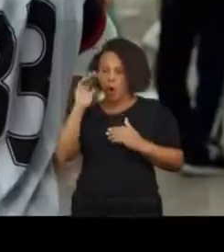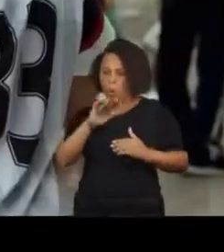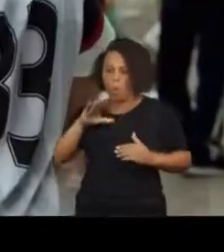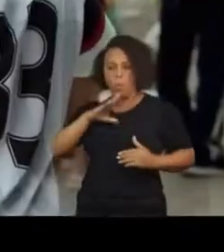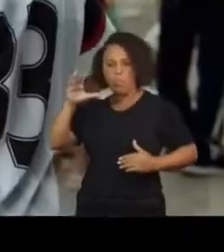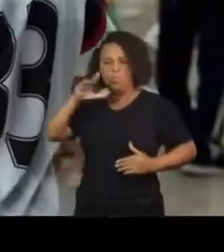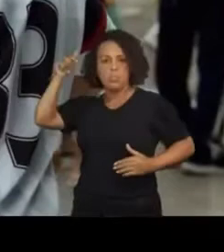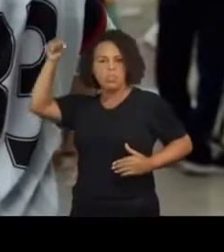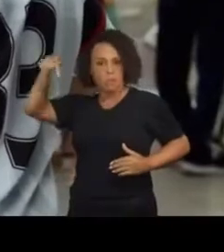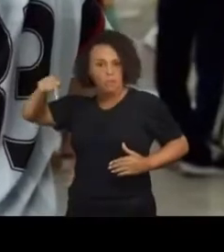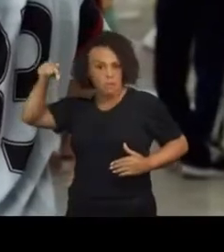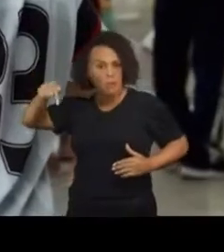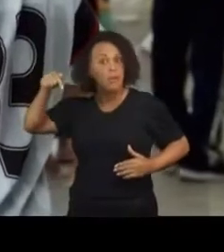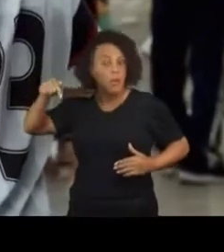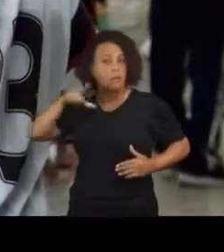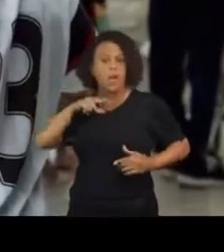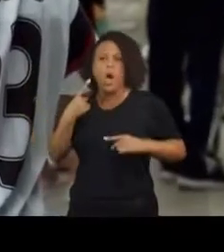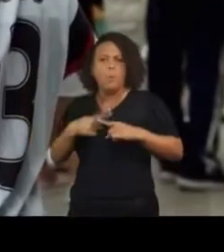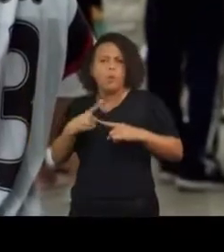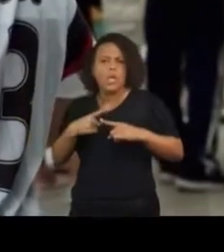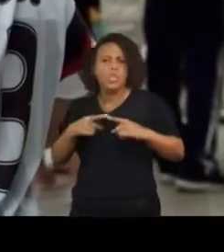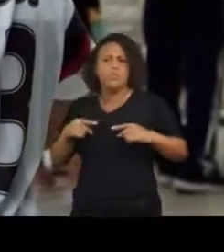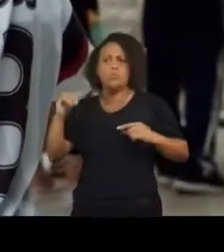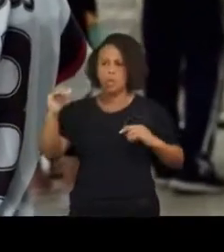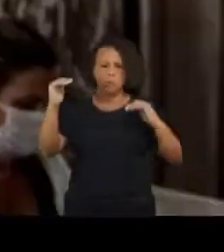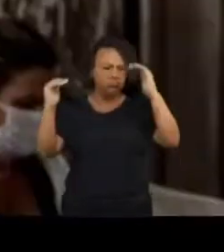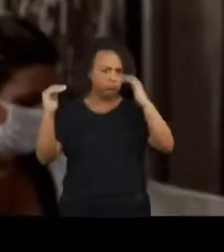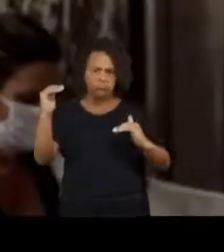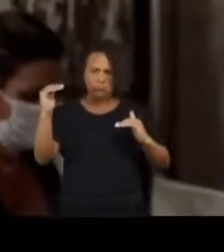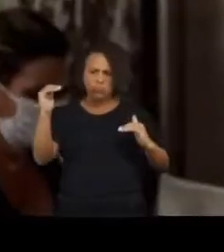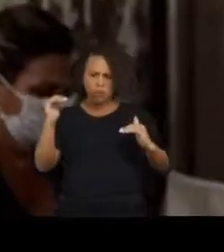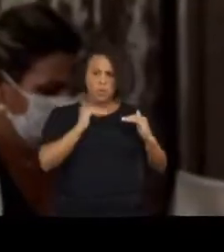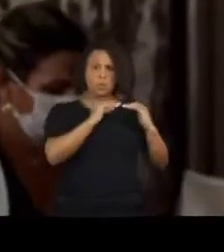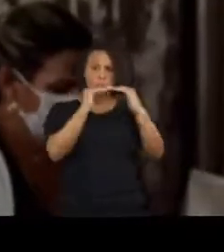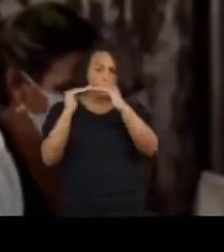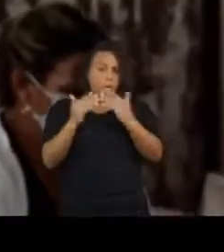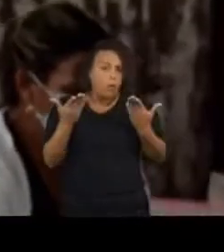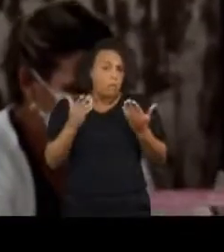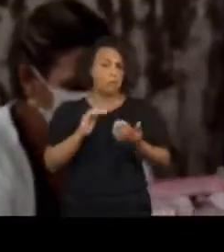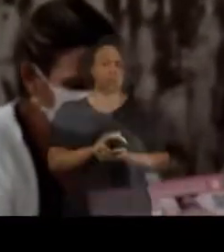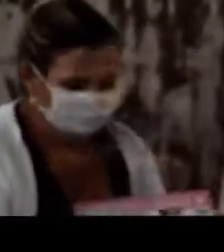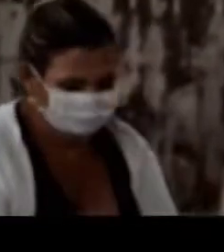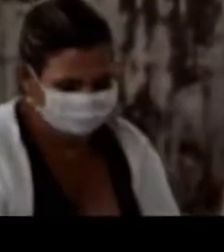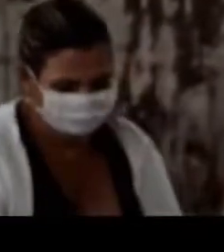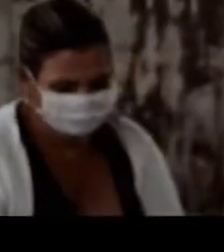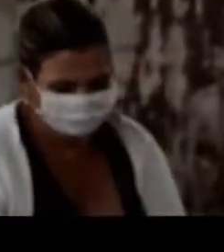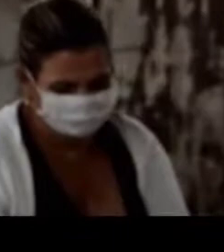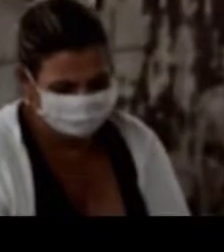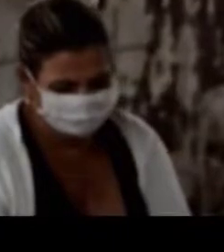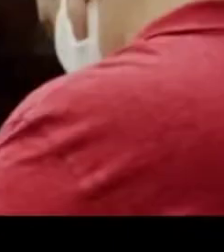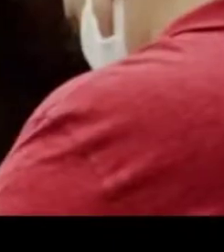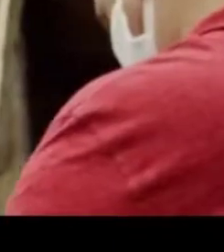porque assim como as pessoas da área nobre têm, nós também merecemos.